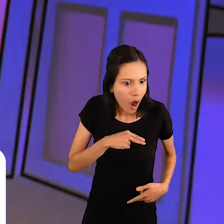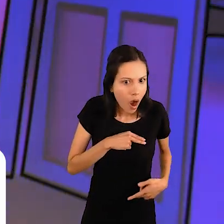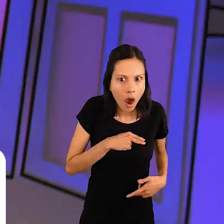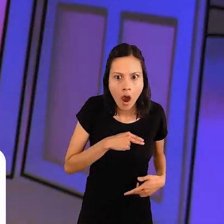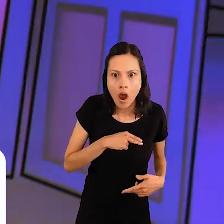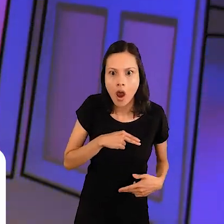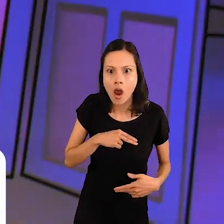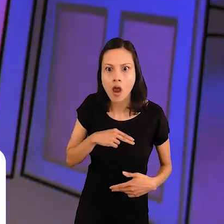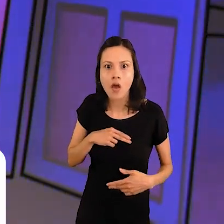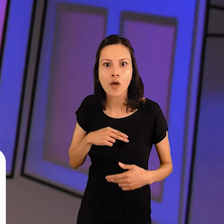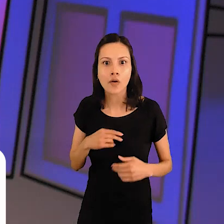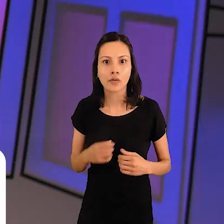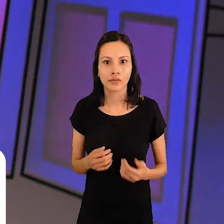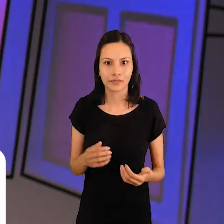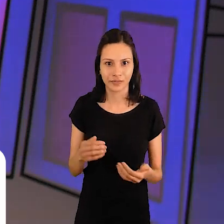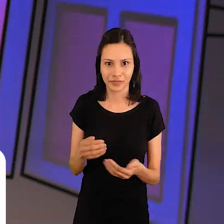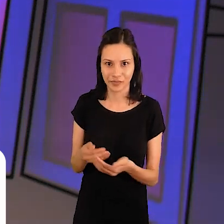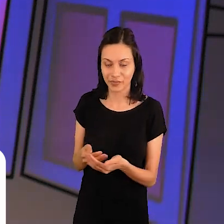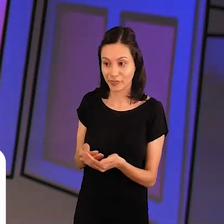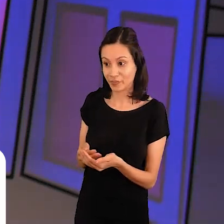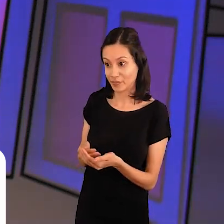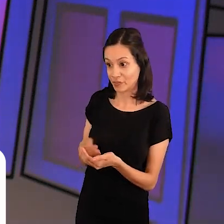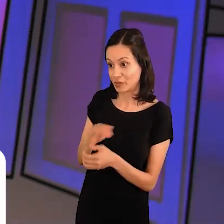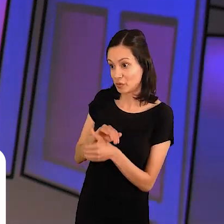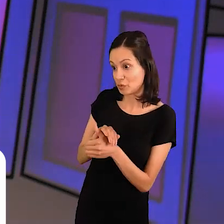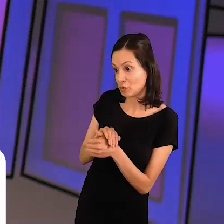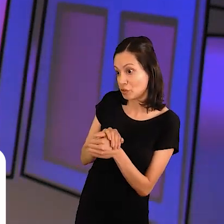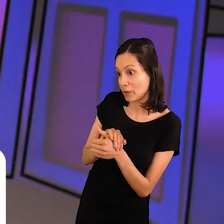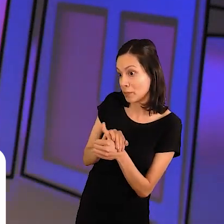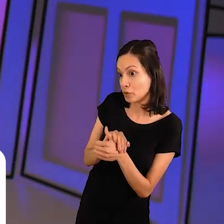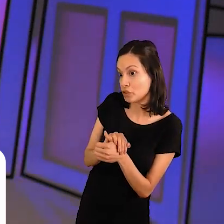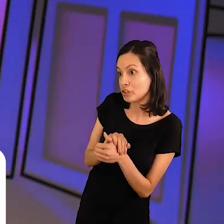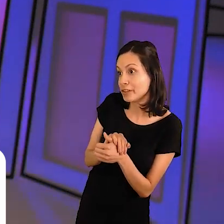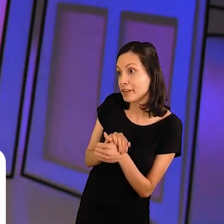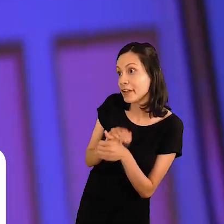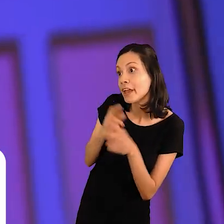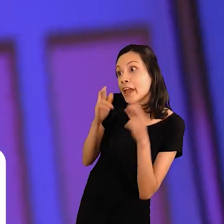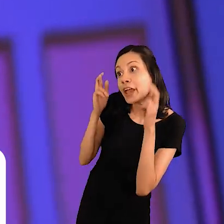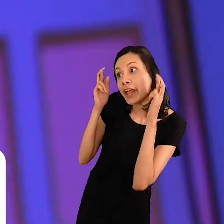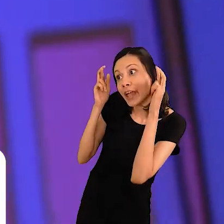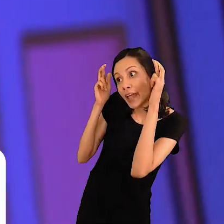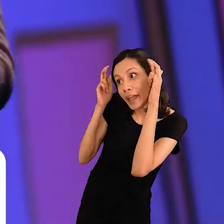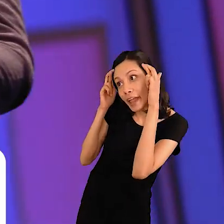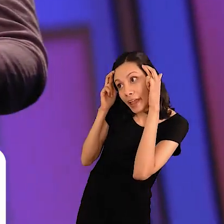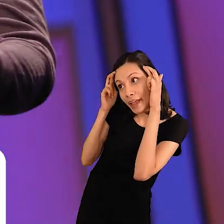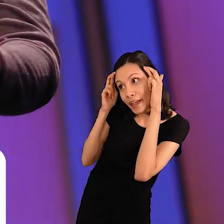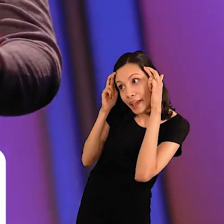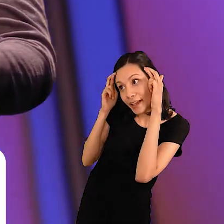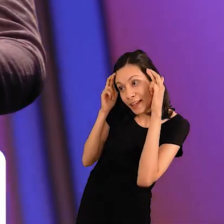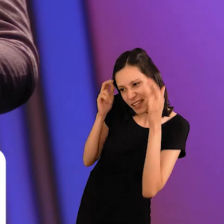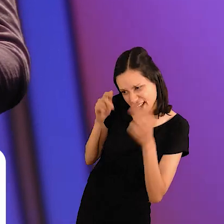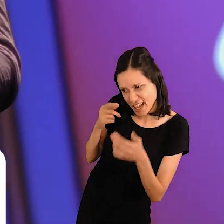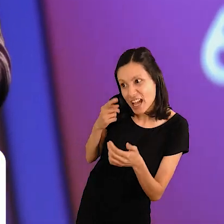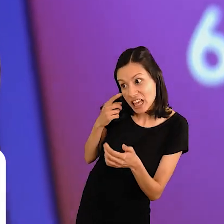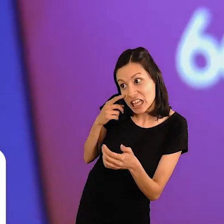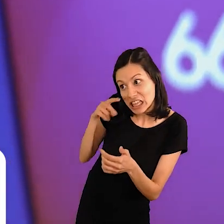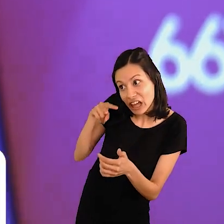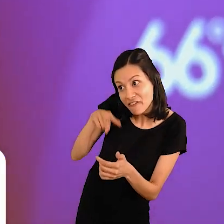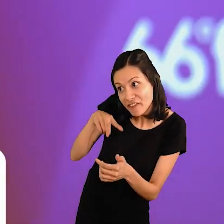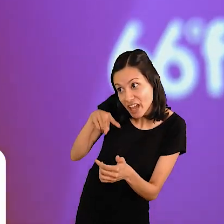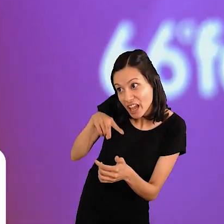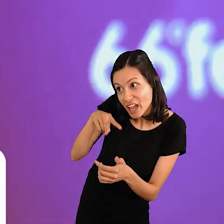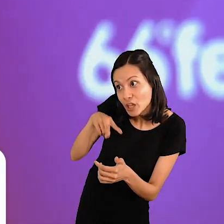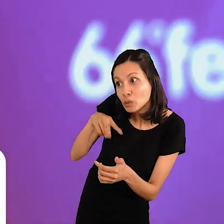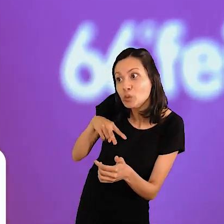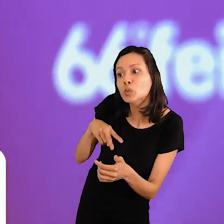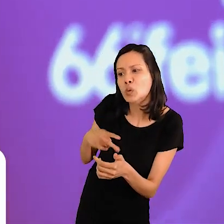Ele então disse... Senhor rei, está vendo aqui como está